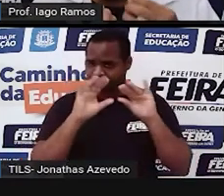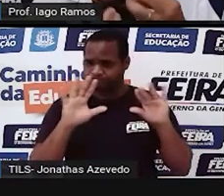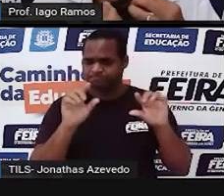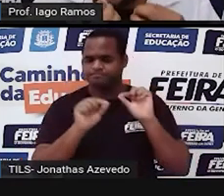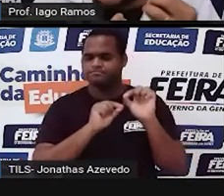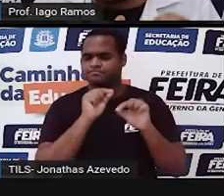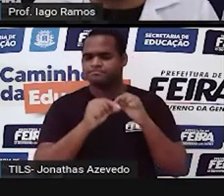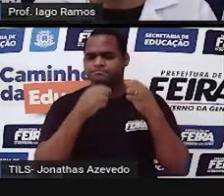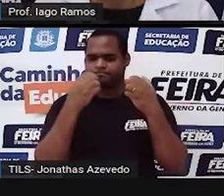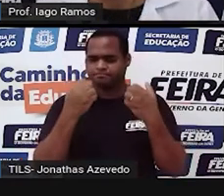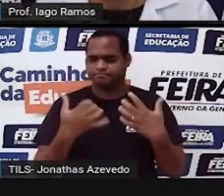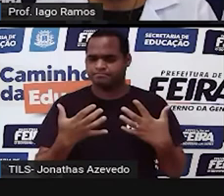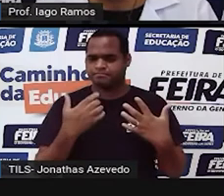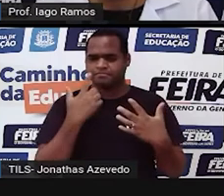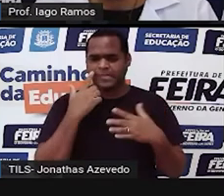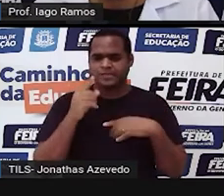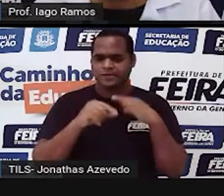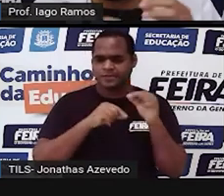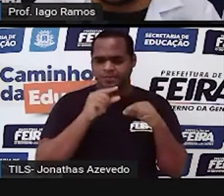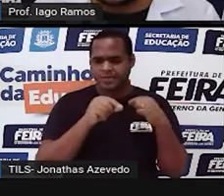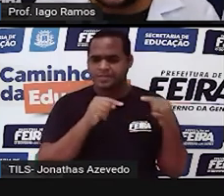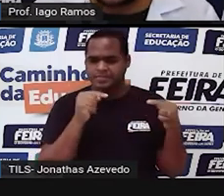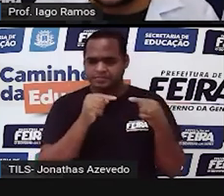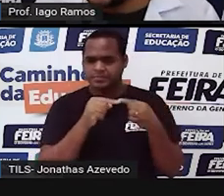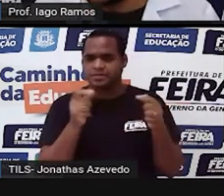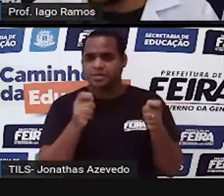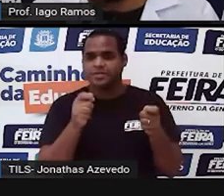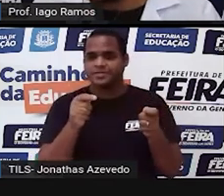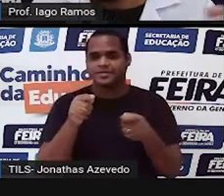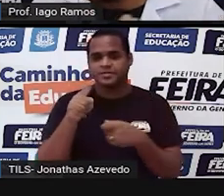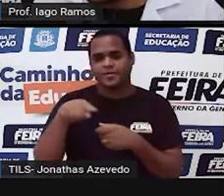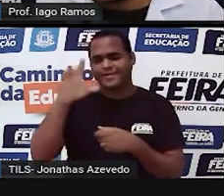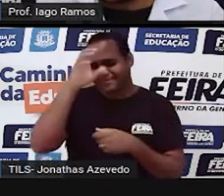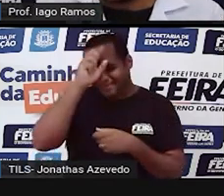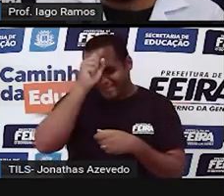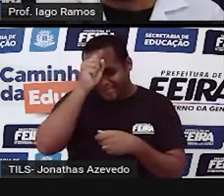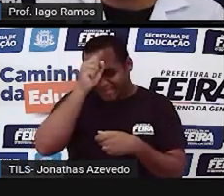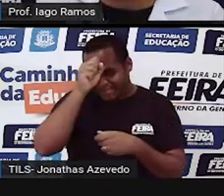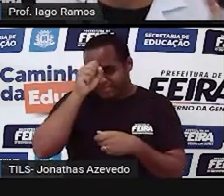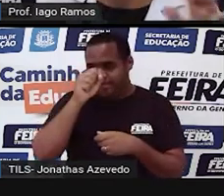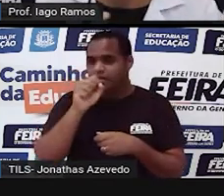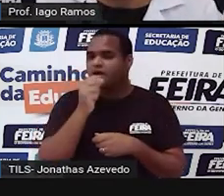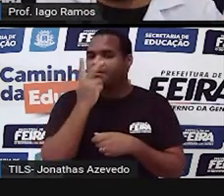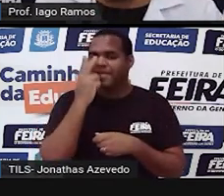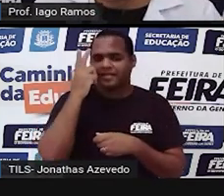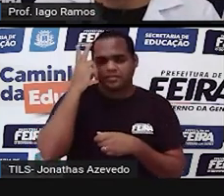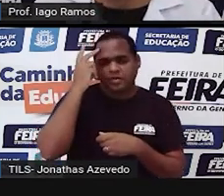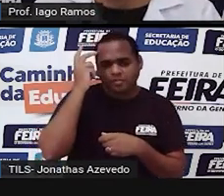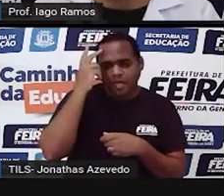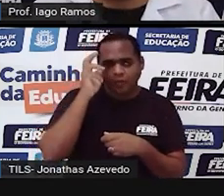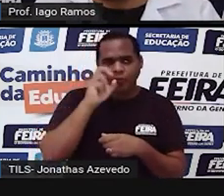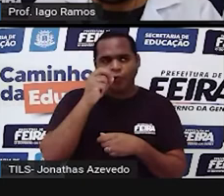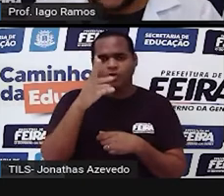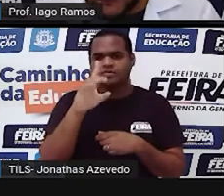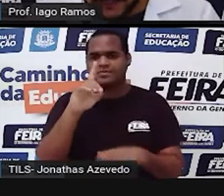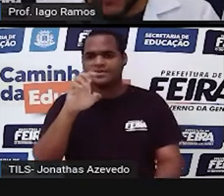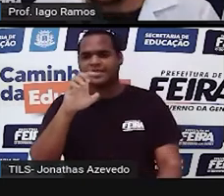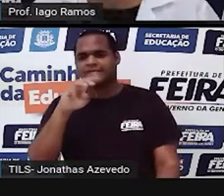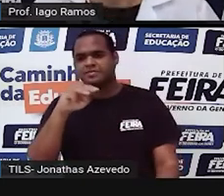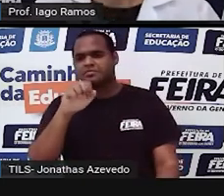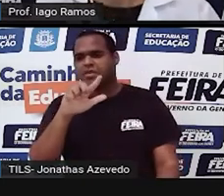vamos pegar um pouquinho mais de detalhe para a gente aprender o que é essa coisa de natural, o que é essa coisa de decimal.